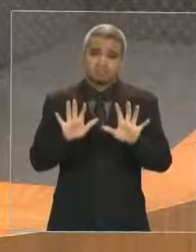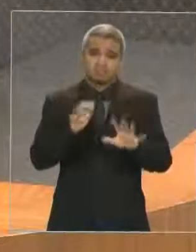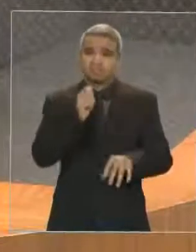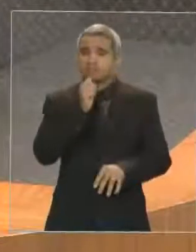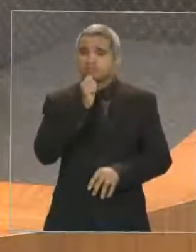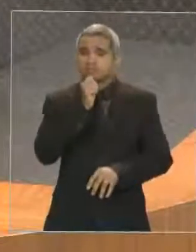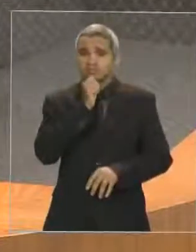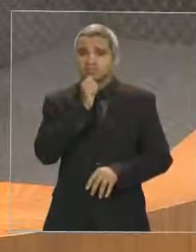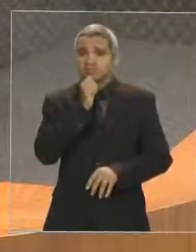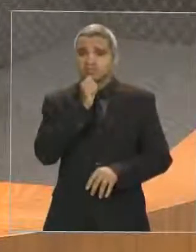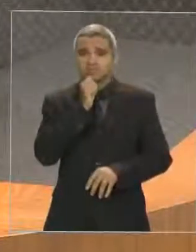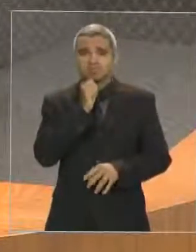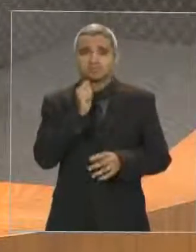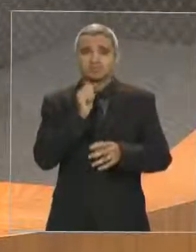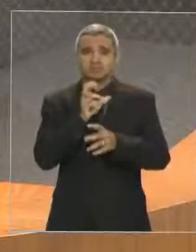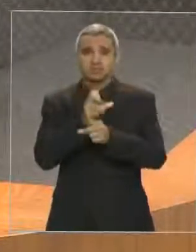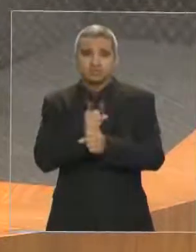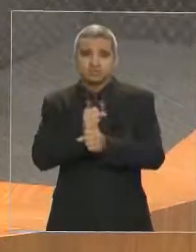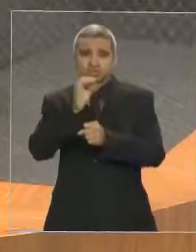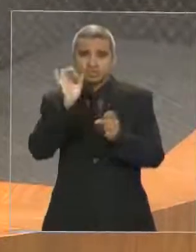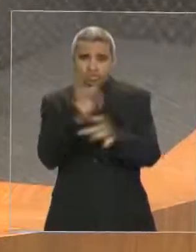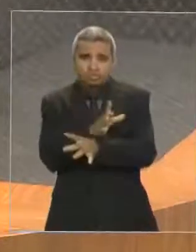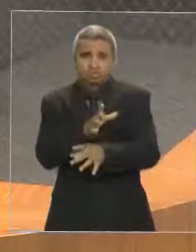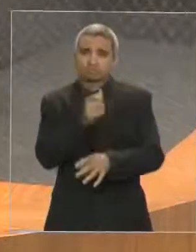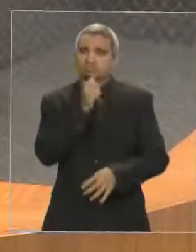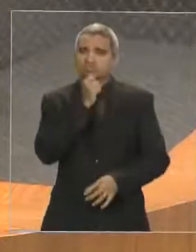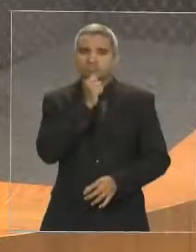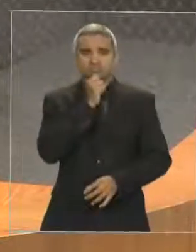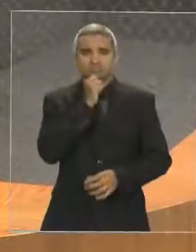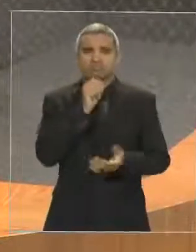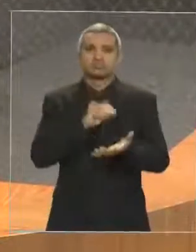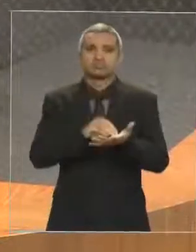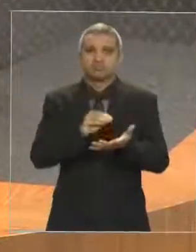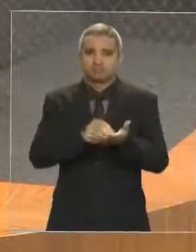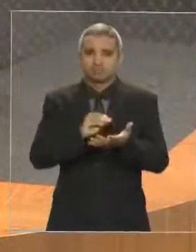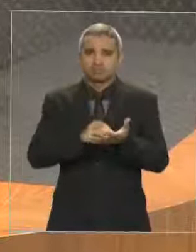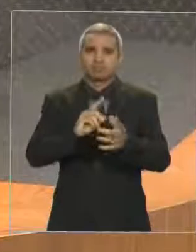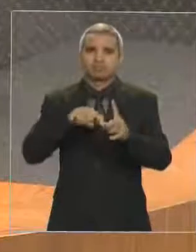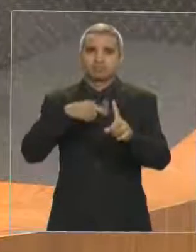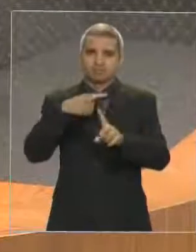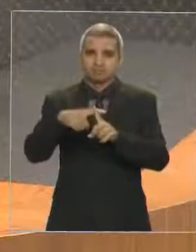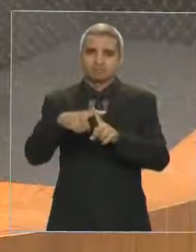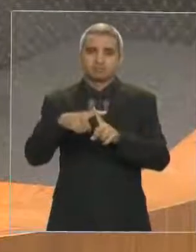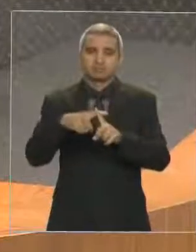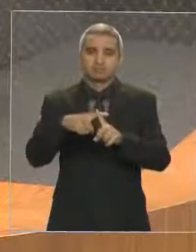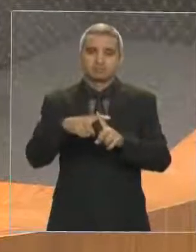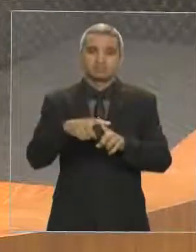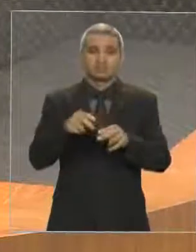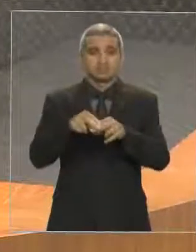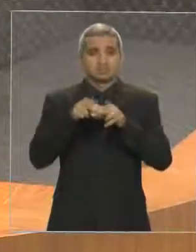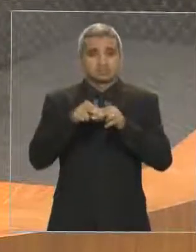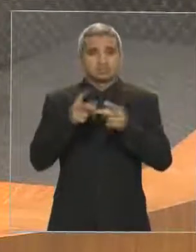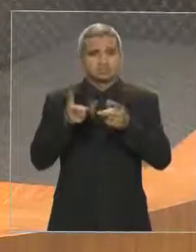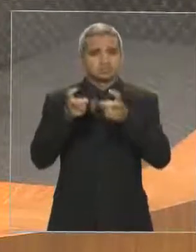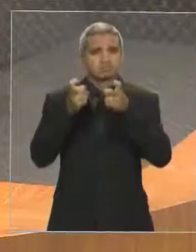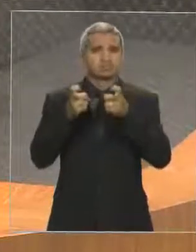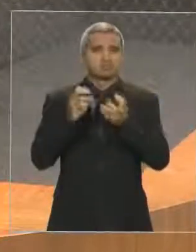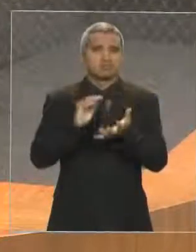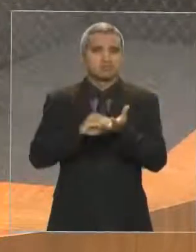quantitativa o suficiente. Portanto, nós temos o entendimento que há sim ainda